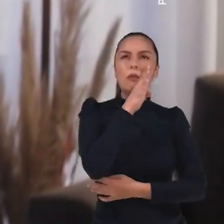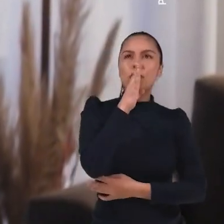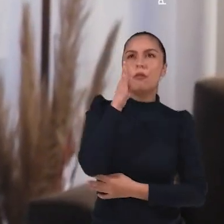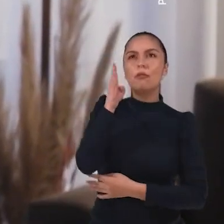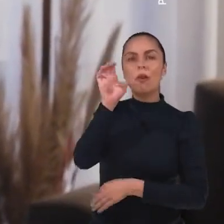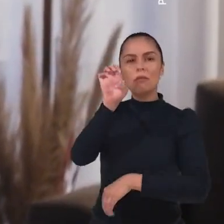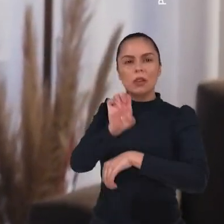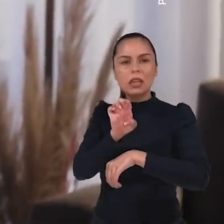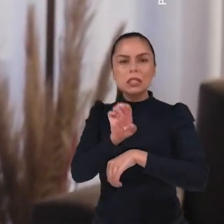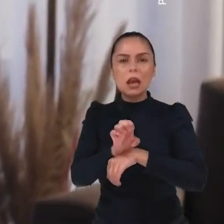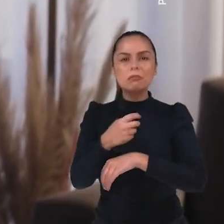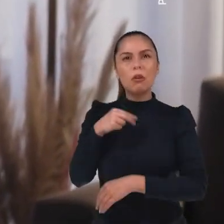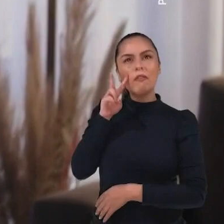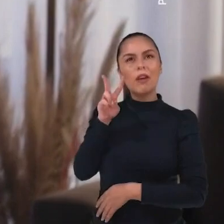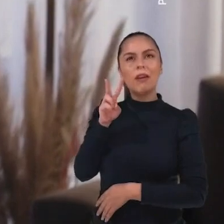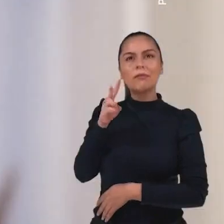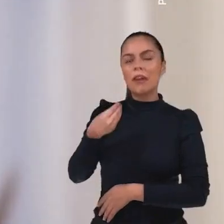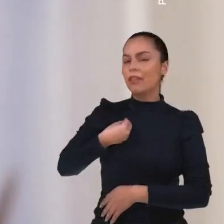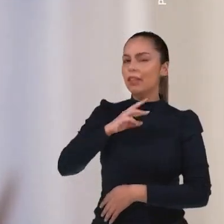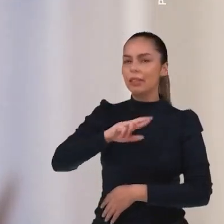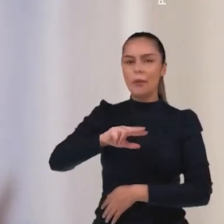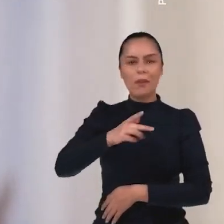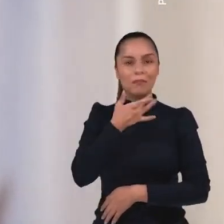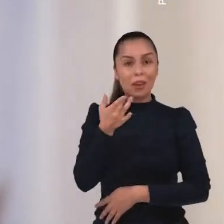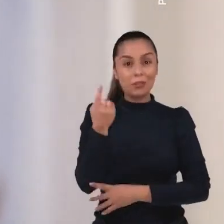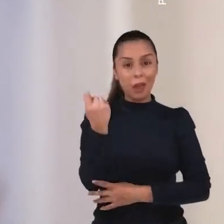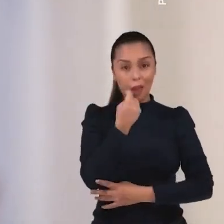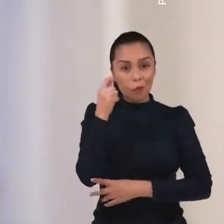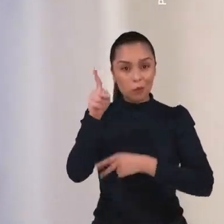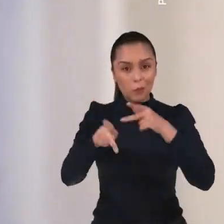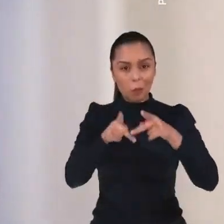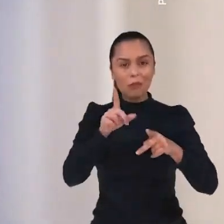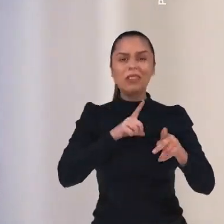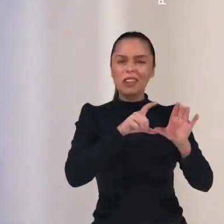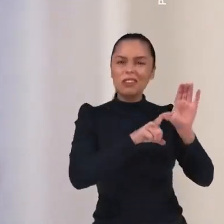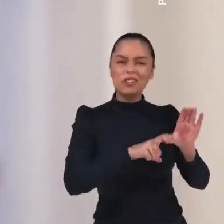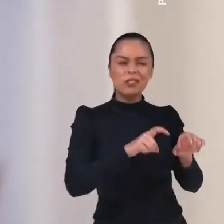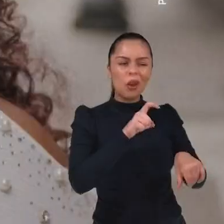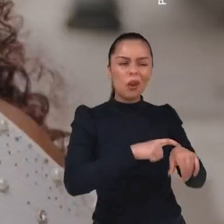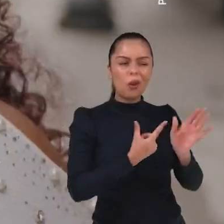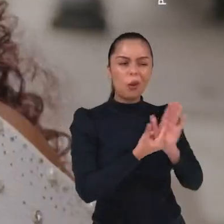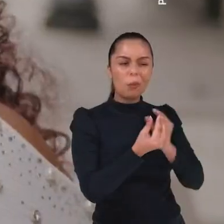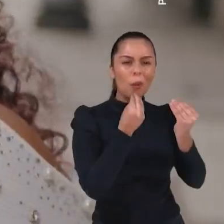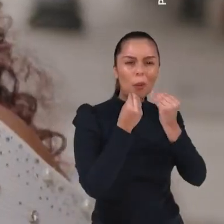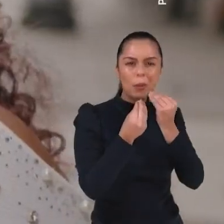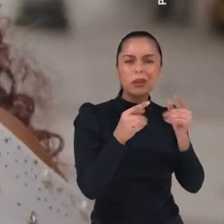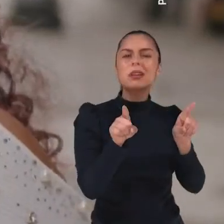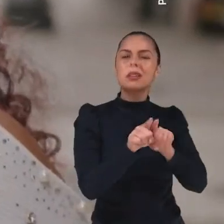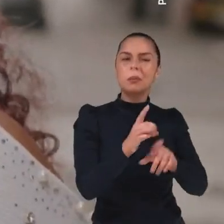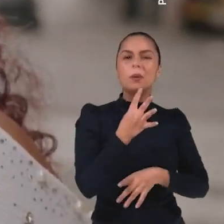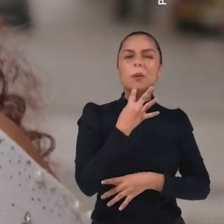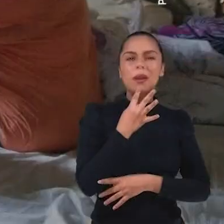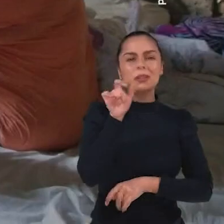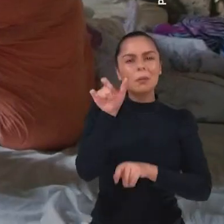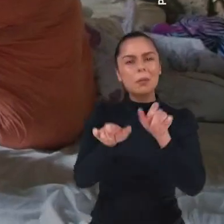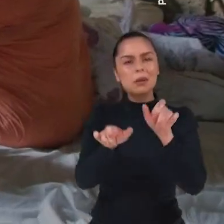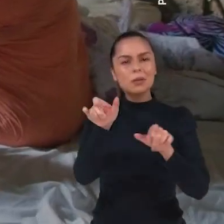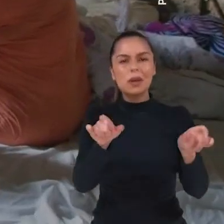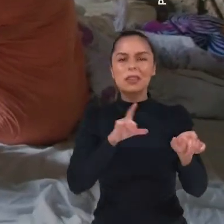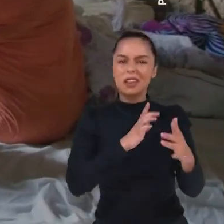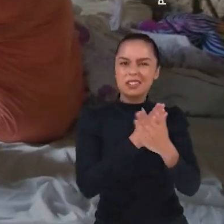estado e a vida não está fácil. Os gaúchos estão se endividando até para fazer o rancho. Todo mundo conhece alguém que está